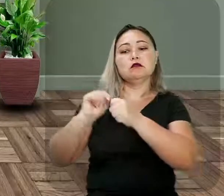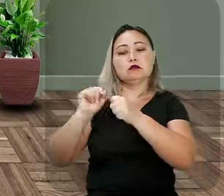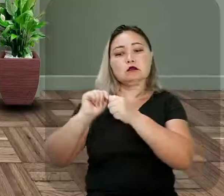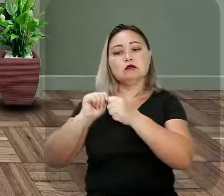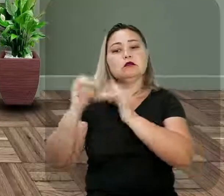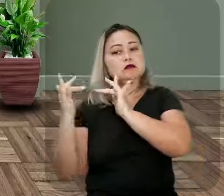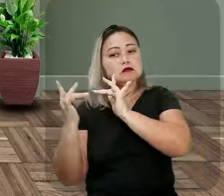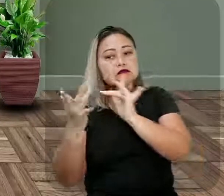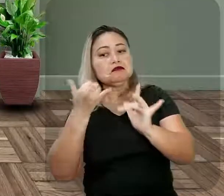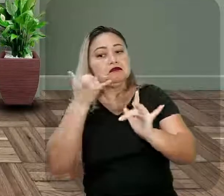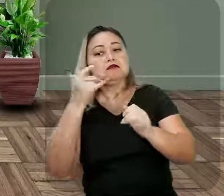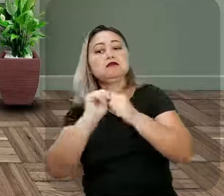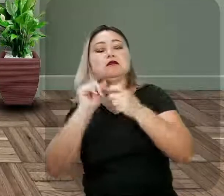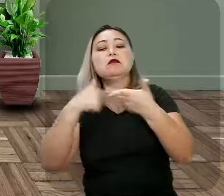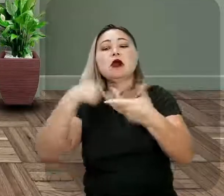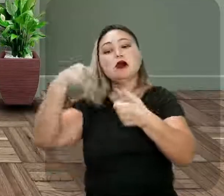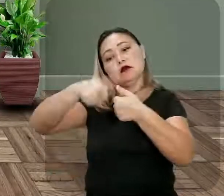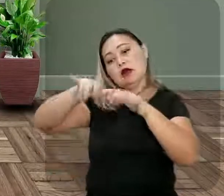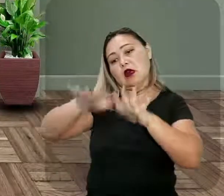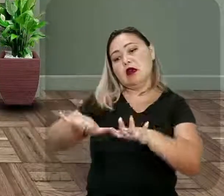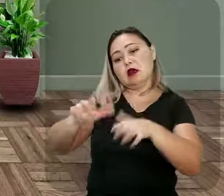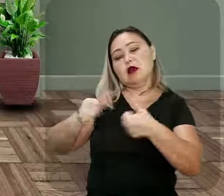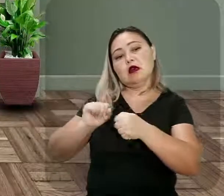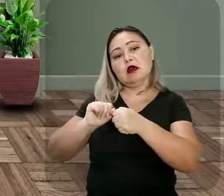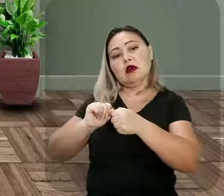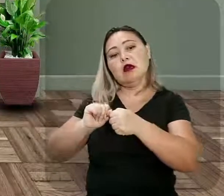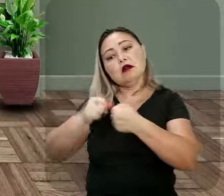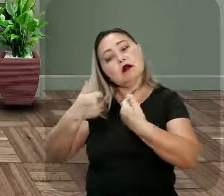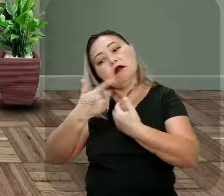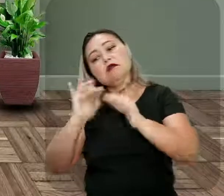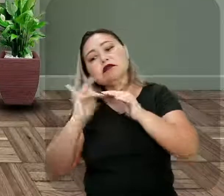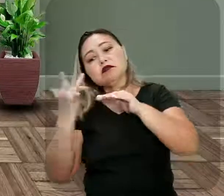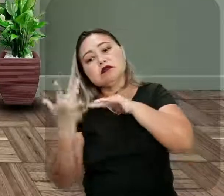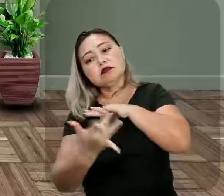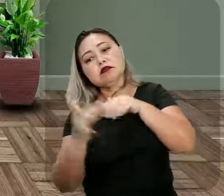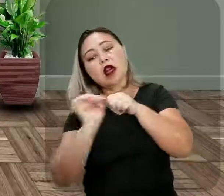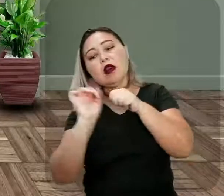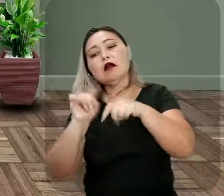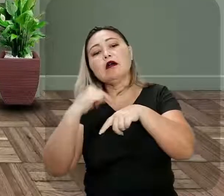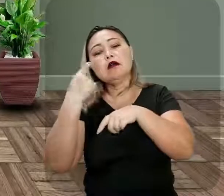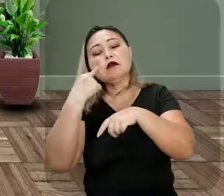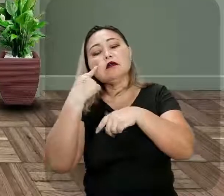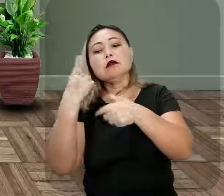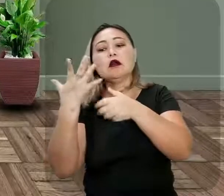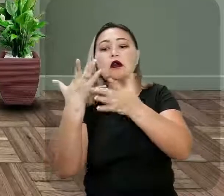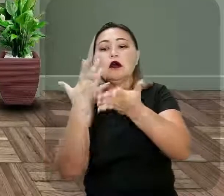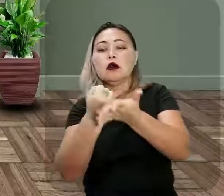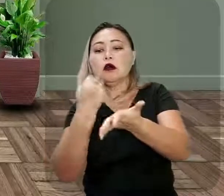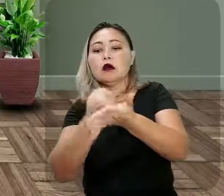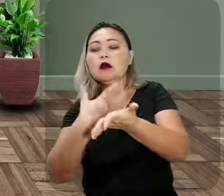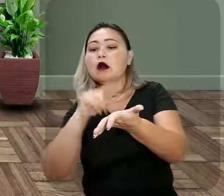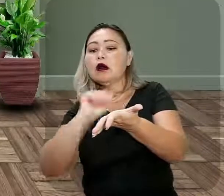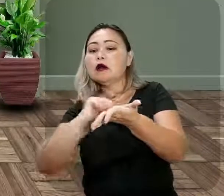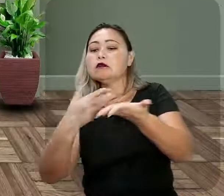endereço, o nosso contato, e a gente está aqui. Vamos lá para as redes, eu vou aguardar com autorização para a gente poder aí socializar